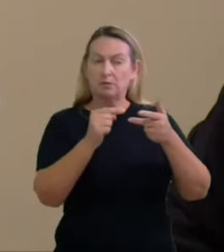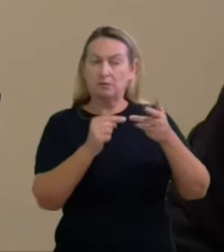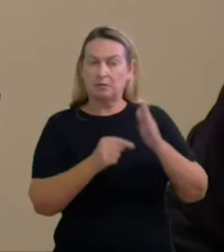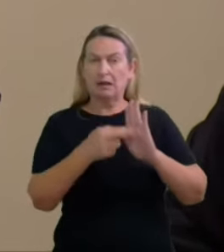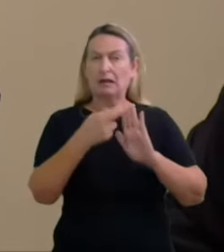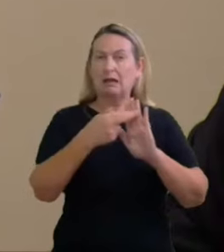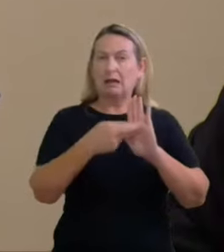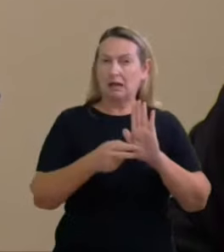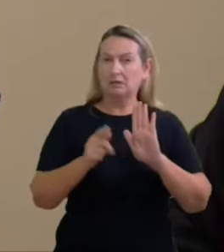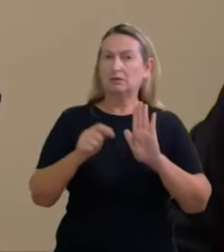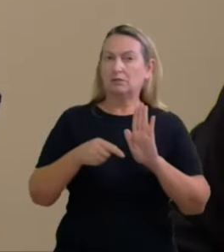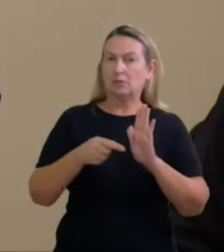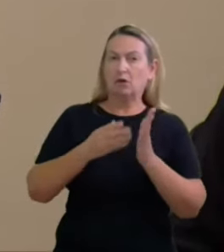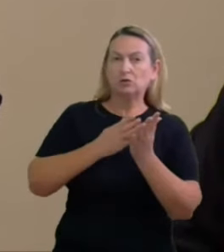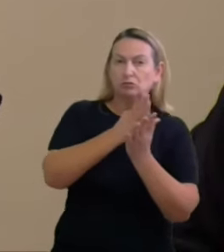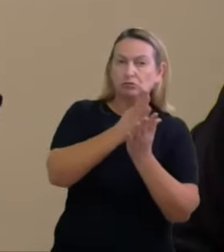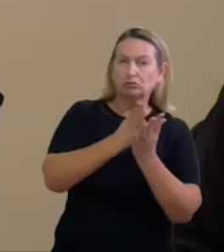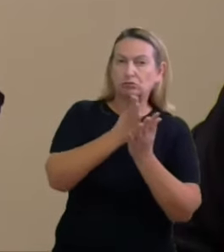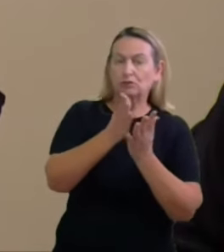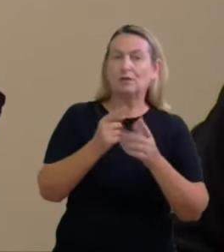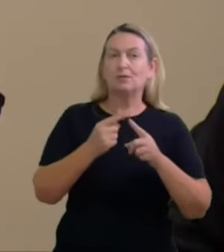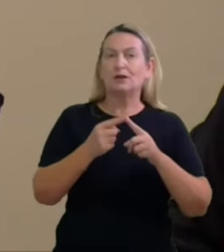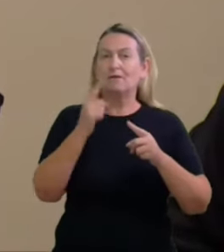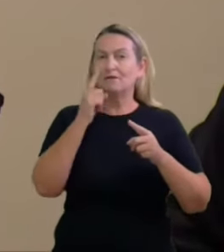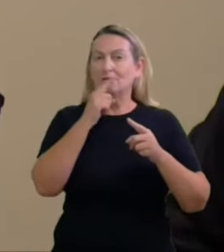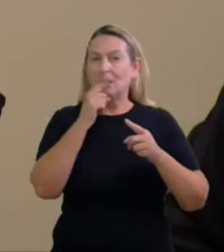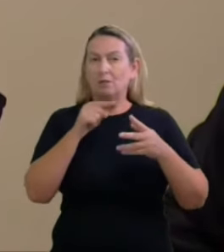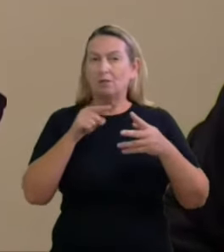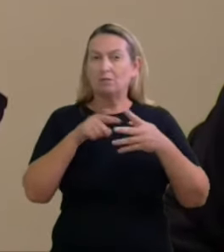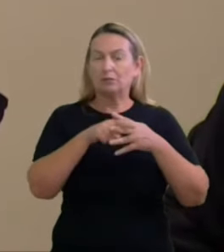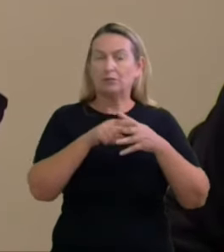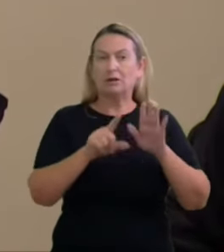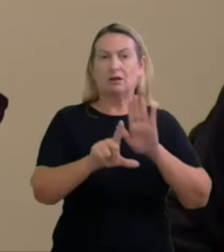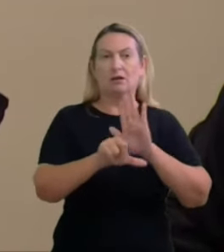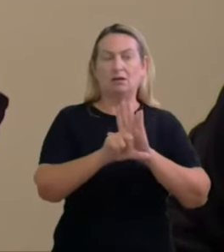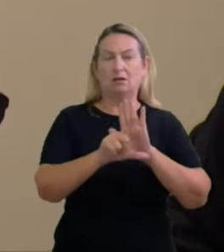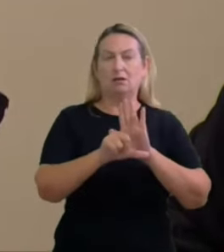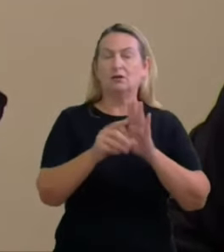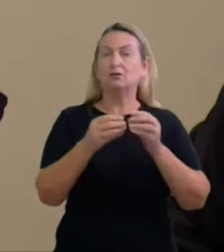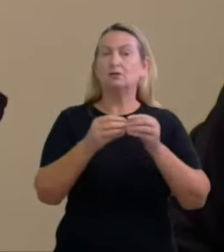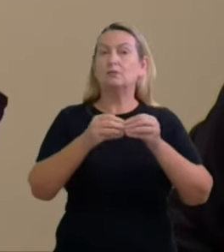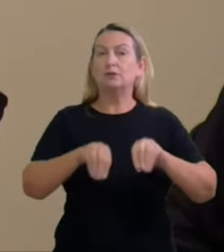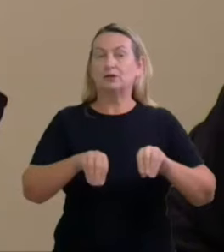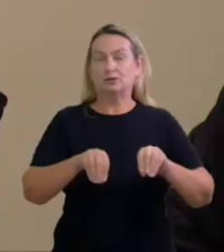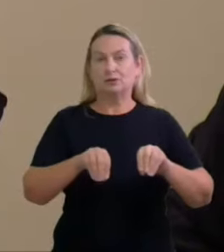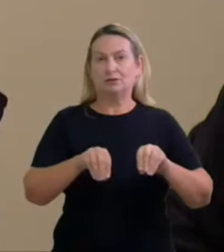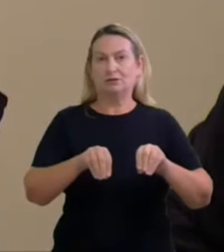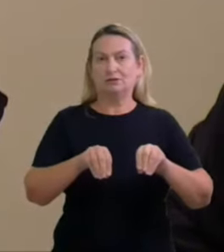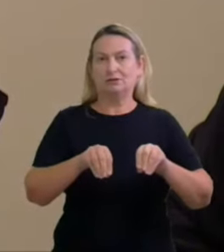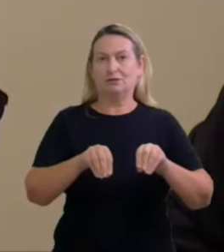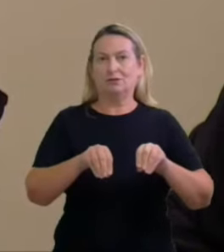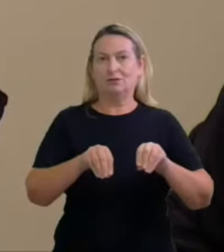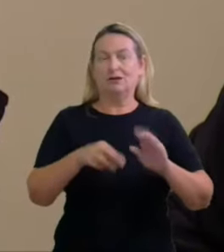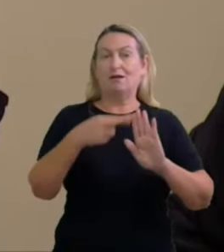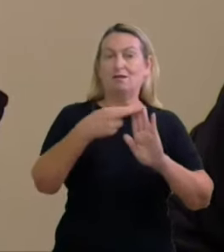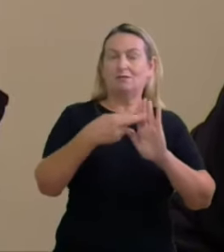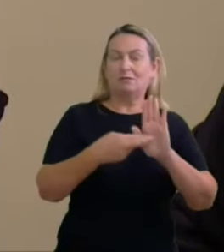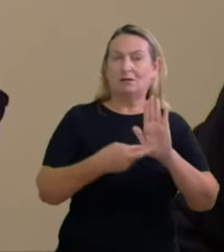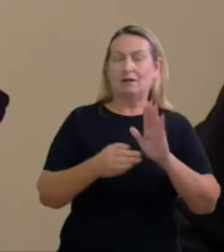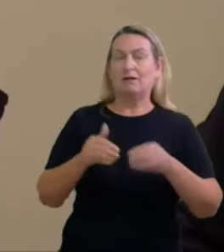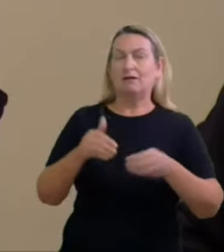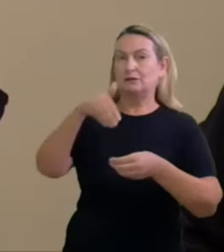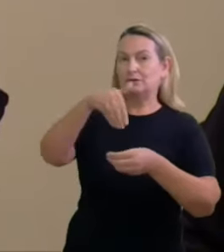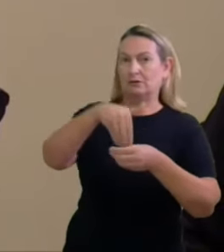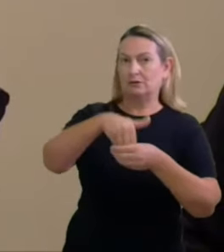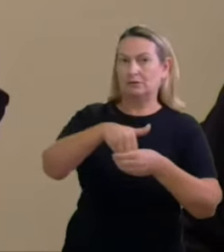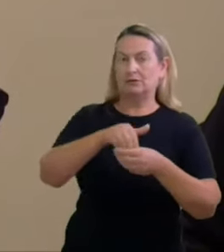para que a lacuna legislativa não cause prejuízo a aplicação das regras do jogo eleitoral para Rodrigo